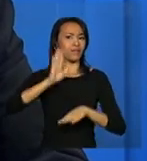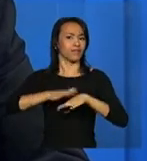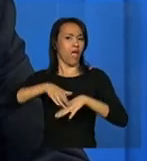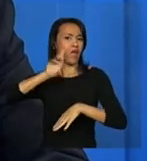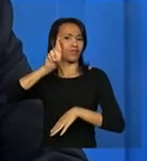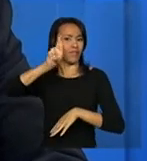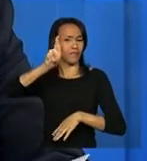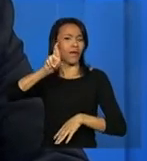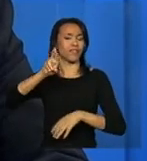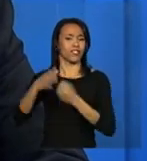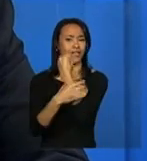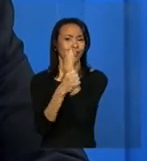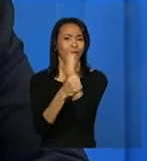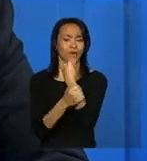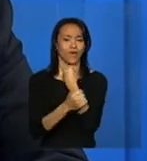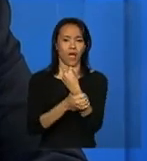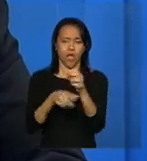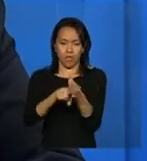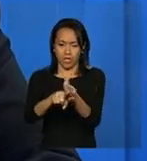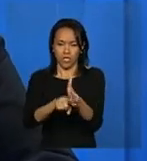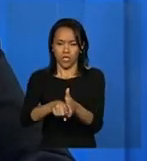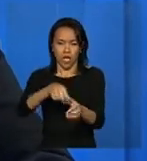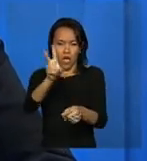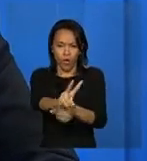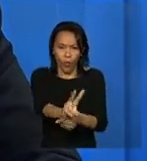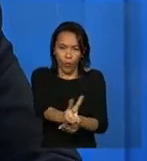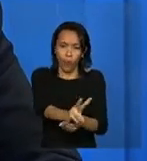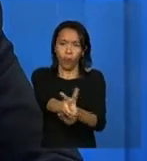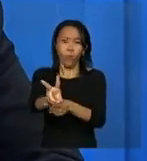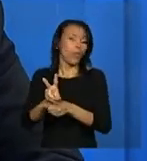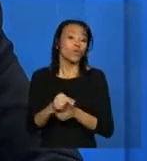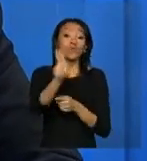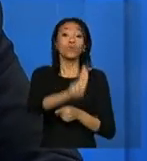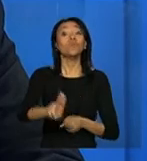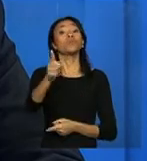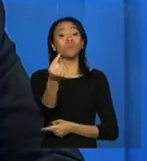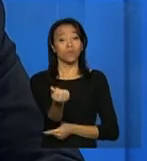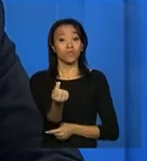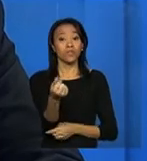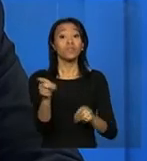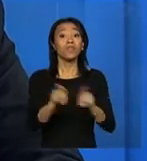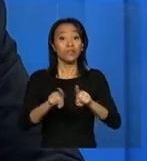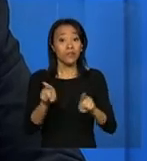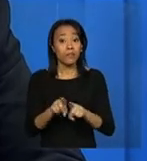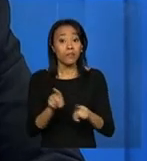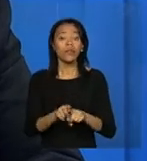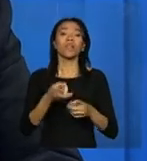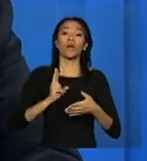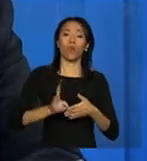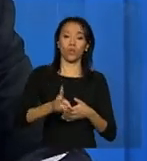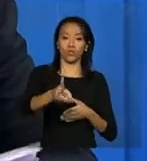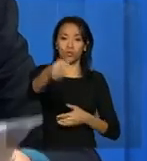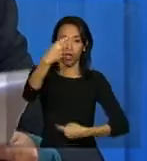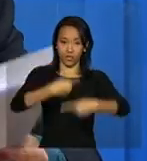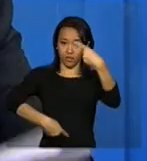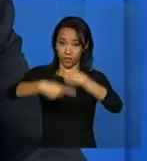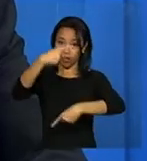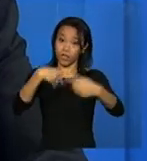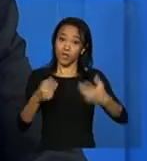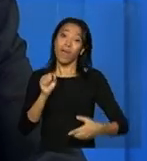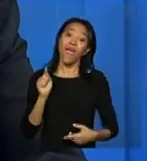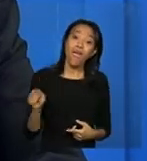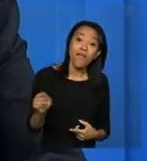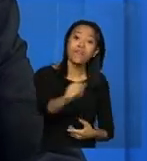controle, esse monitoramento da aplicação dos recursos e da aplicação das políticas. E esses conselhos devem também